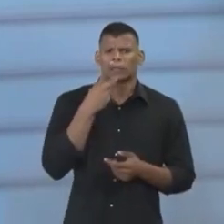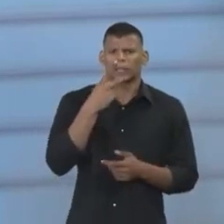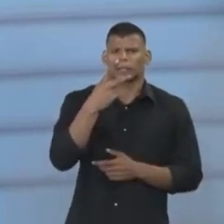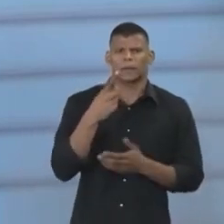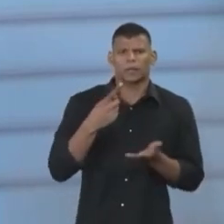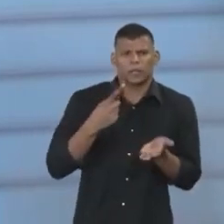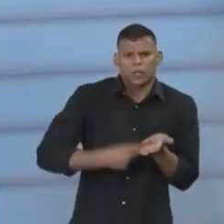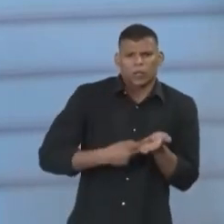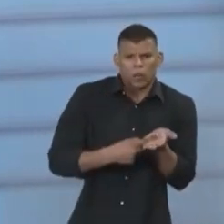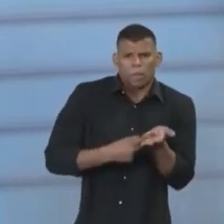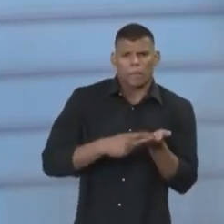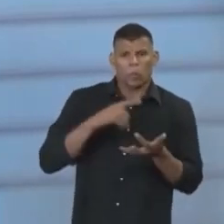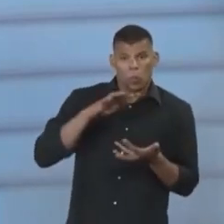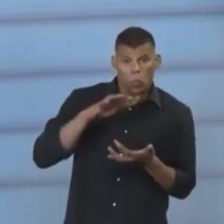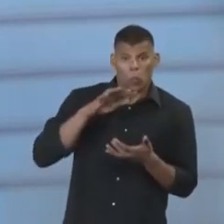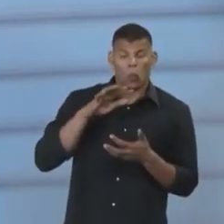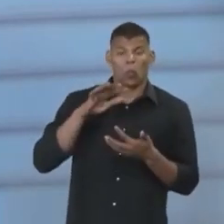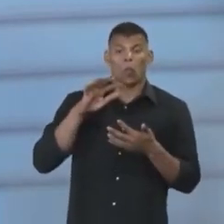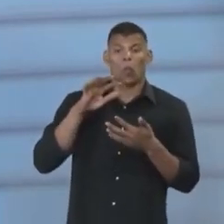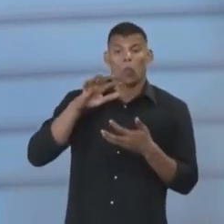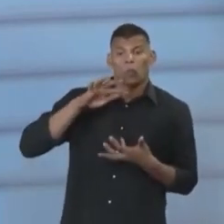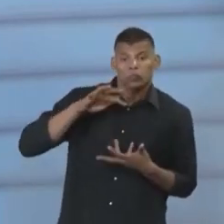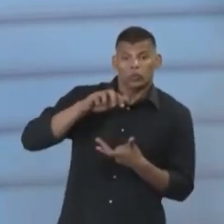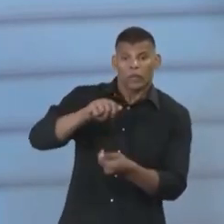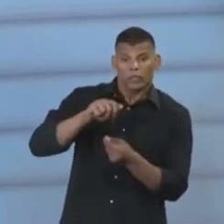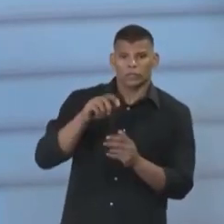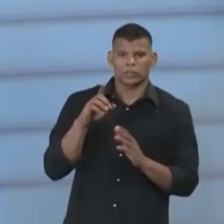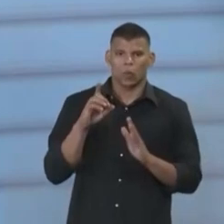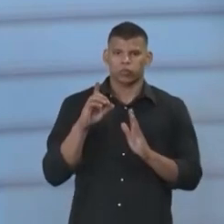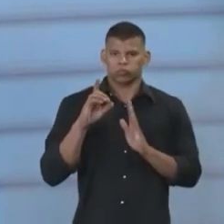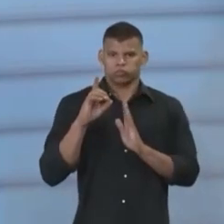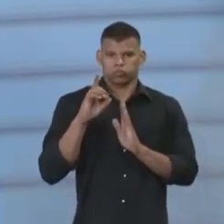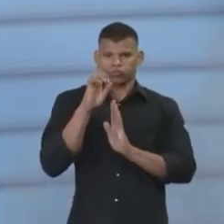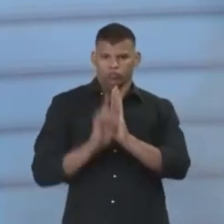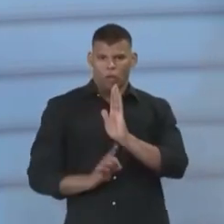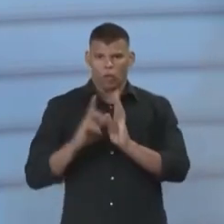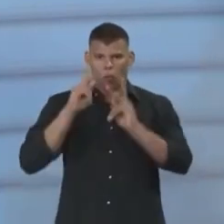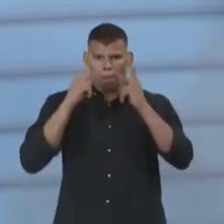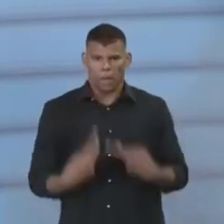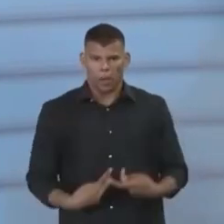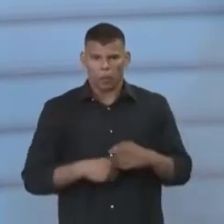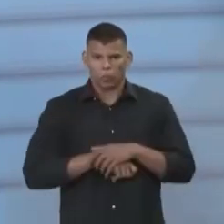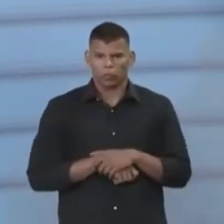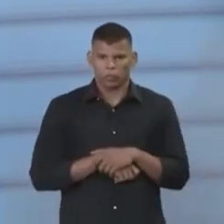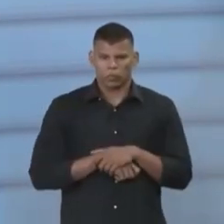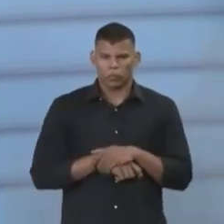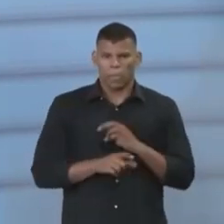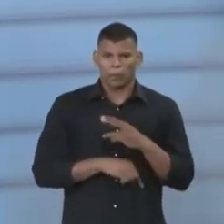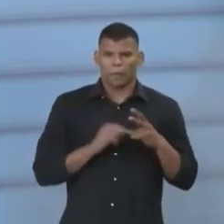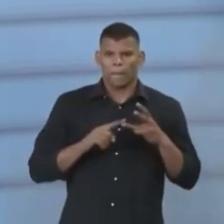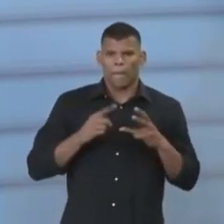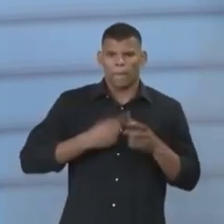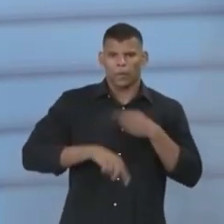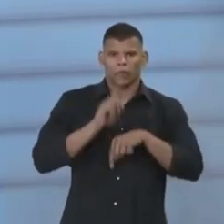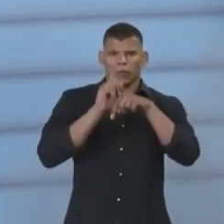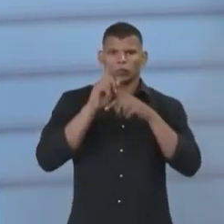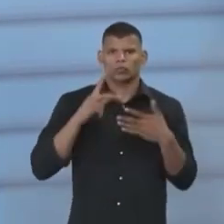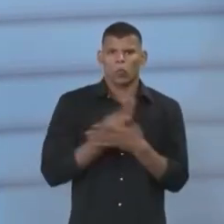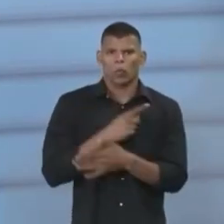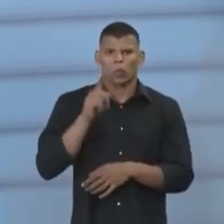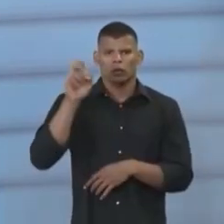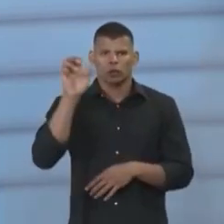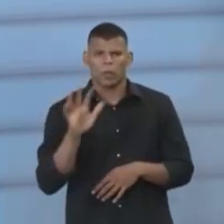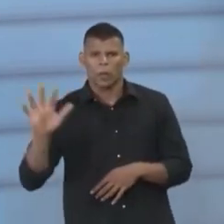Humanos, em 1948, depois de todas as revoluções que aconteceram já na Europa,